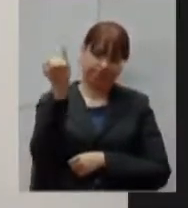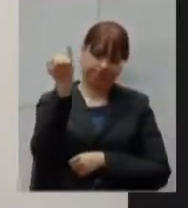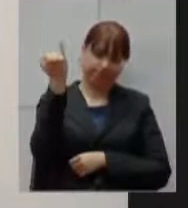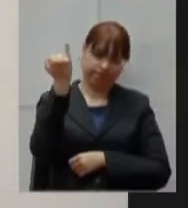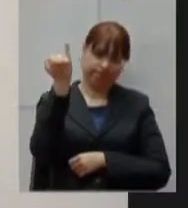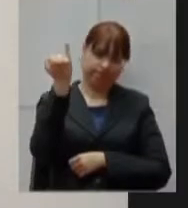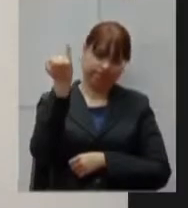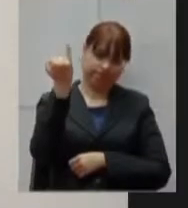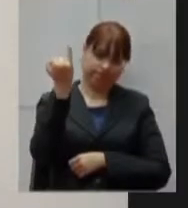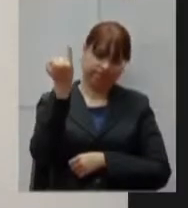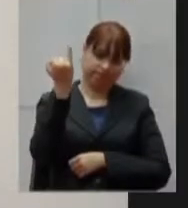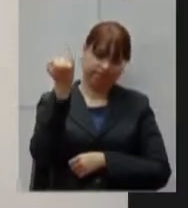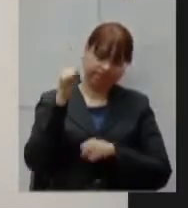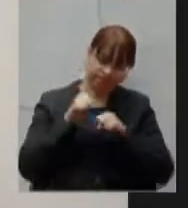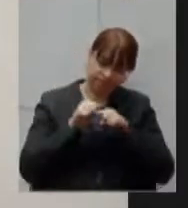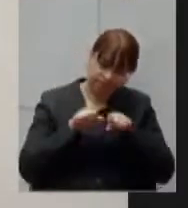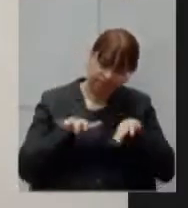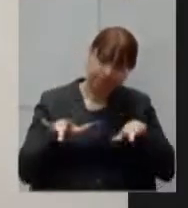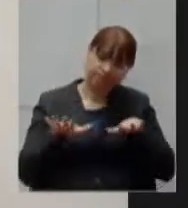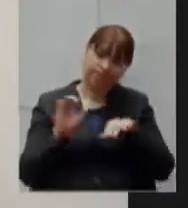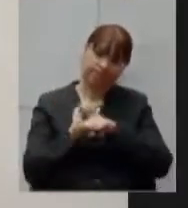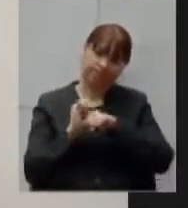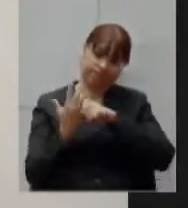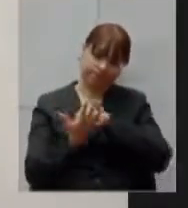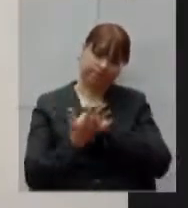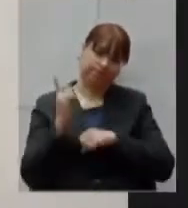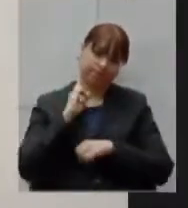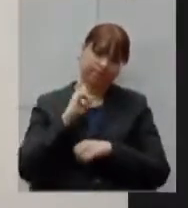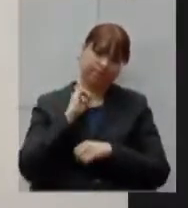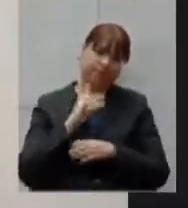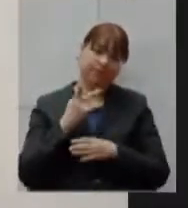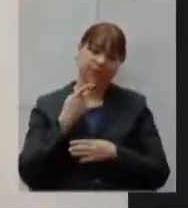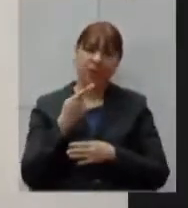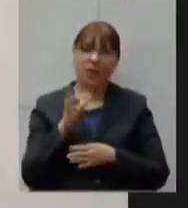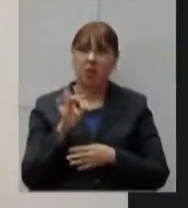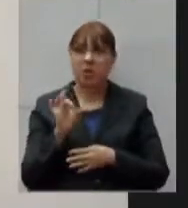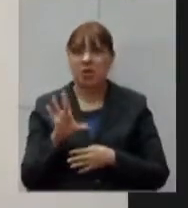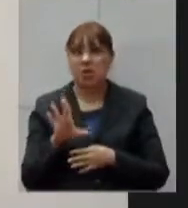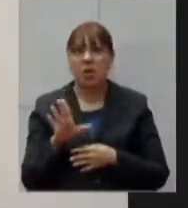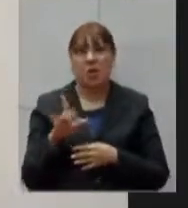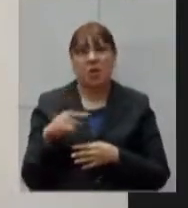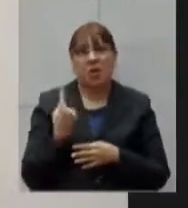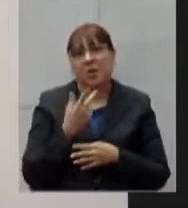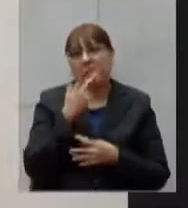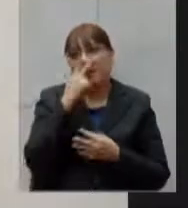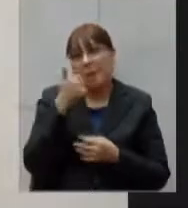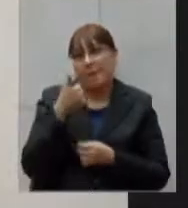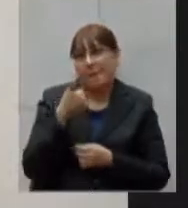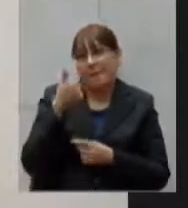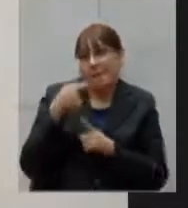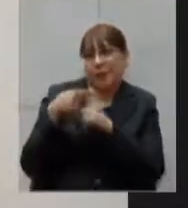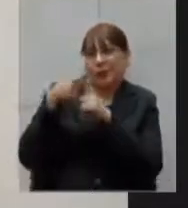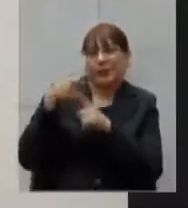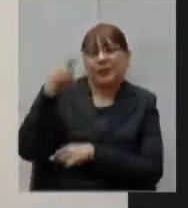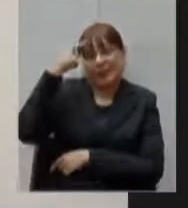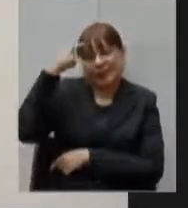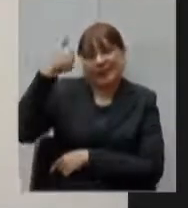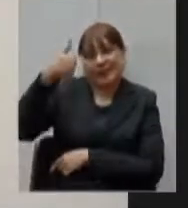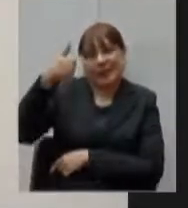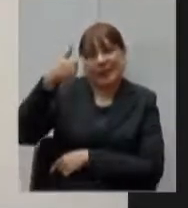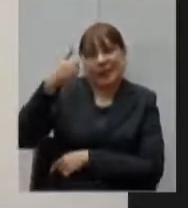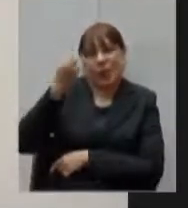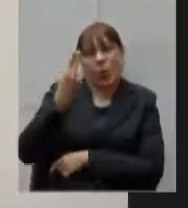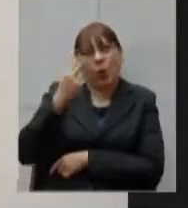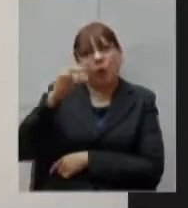pandemia em Minas Gerais não se trata aqui de ser mais otimista pessimista de ser de situação